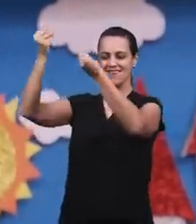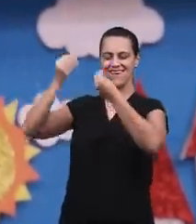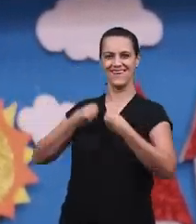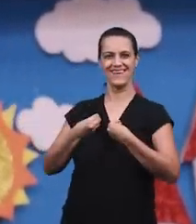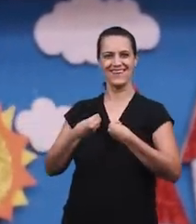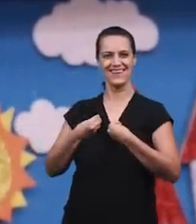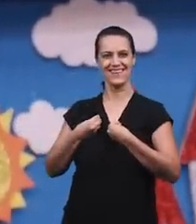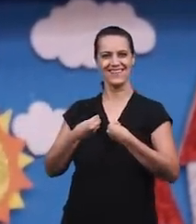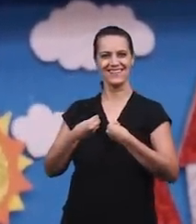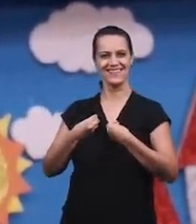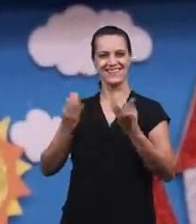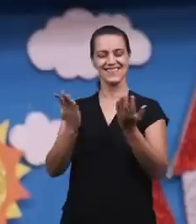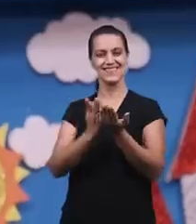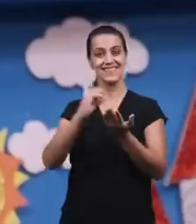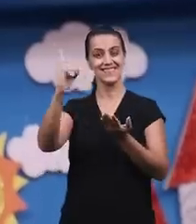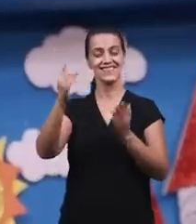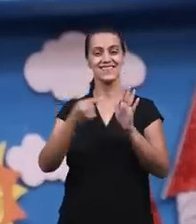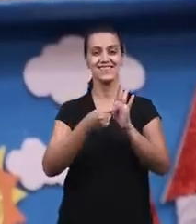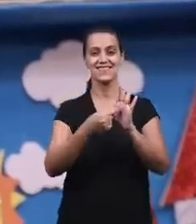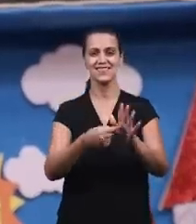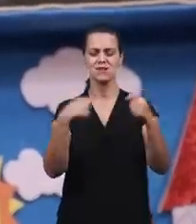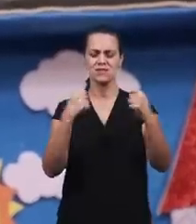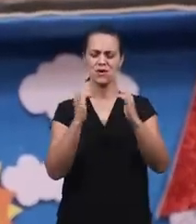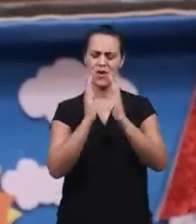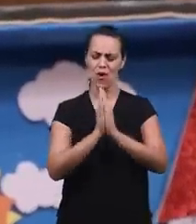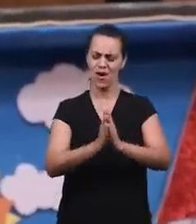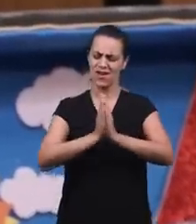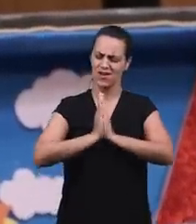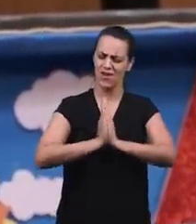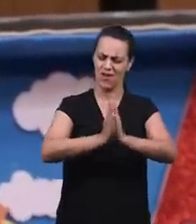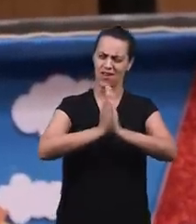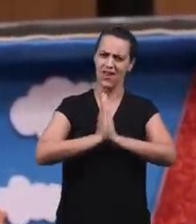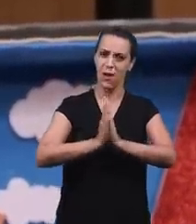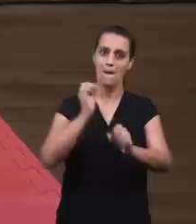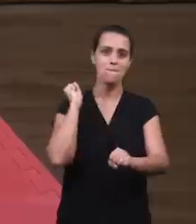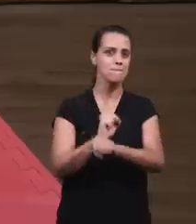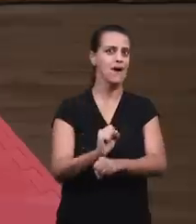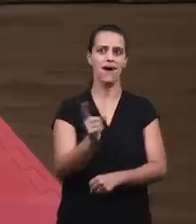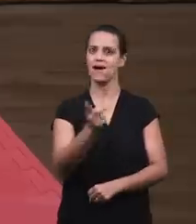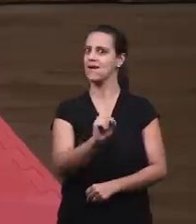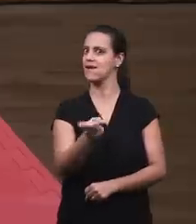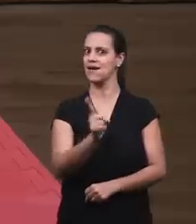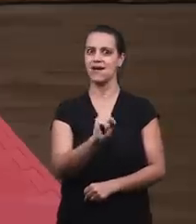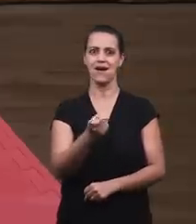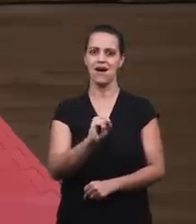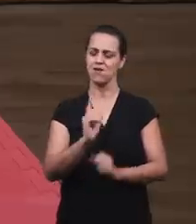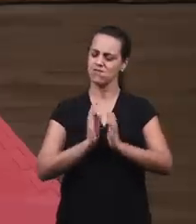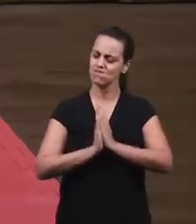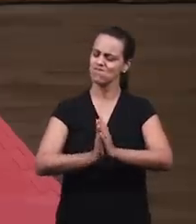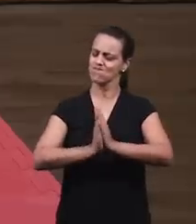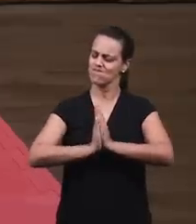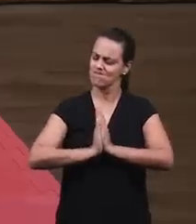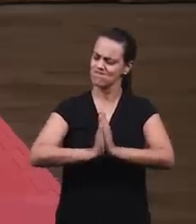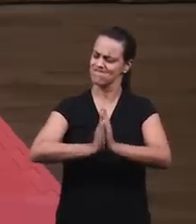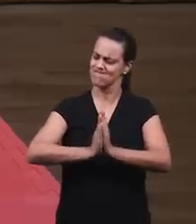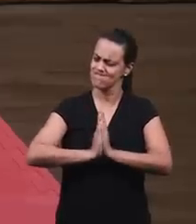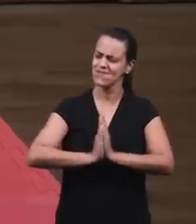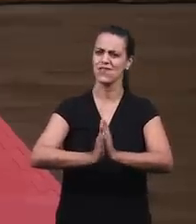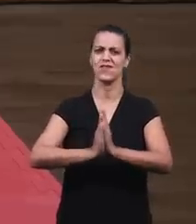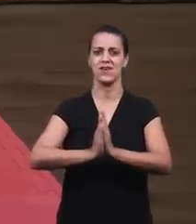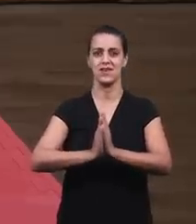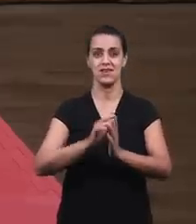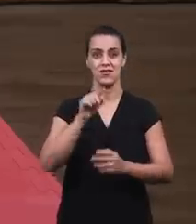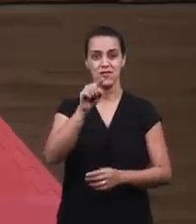palavra de Deus fala que temos que orar sem cessar, sem parar E quando você, criança, ora ao Senhor